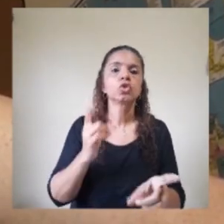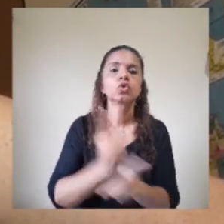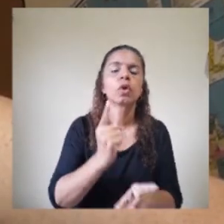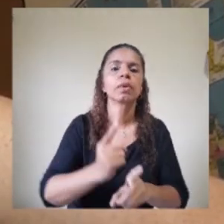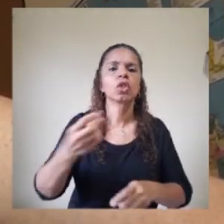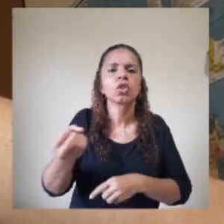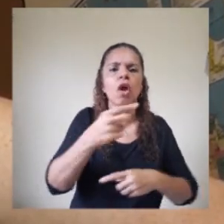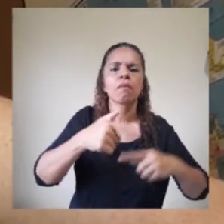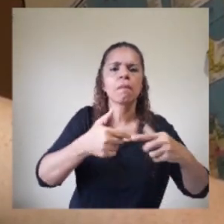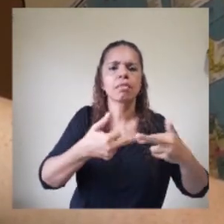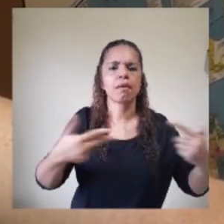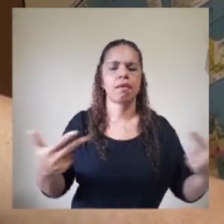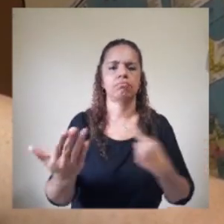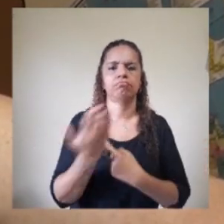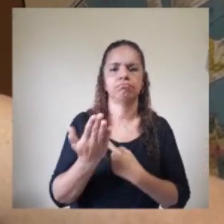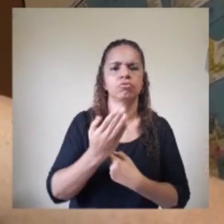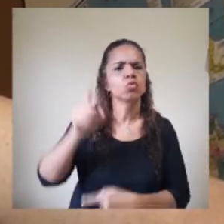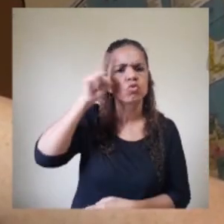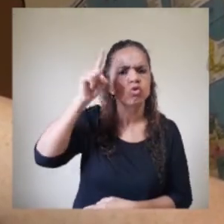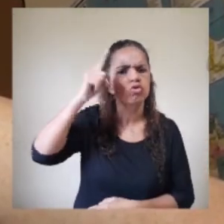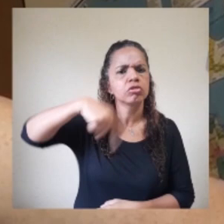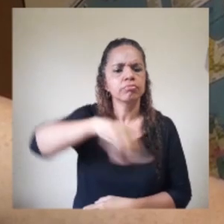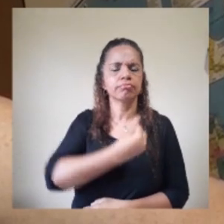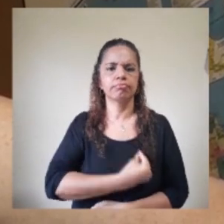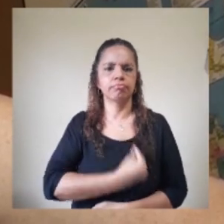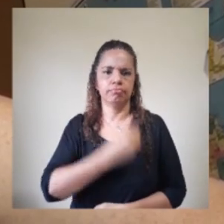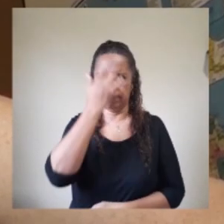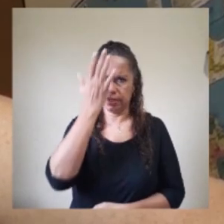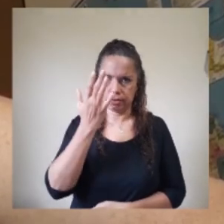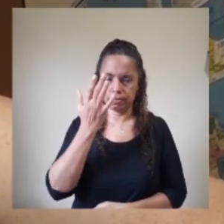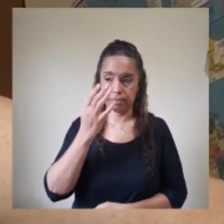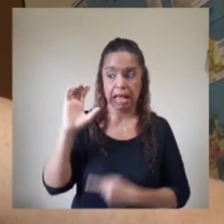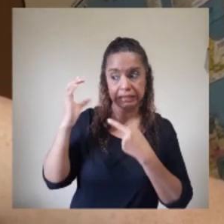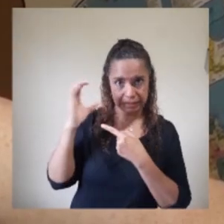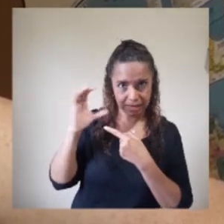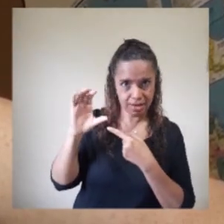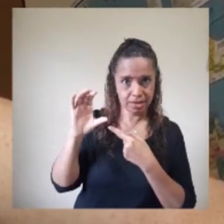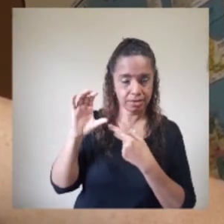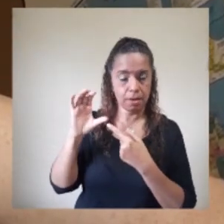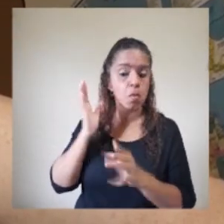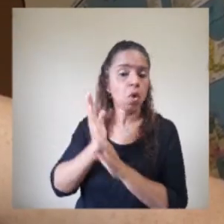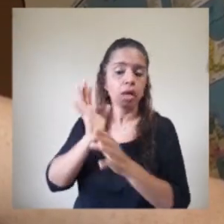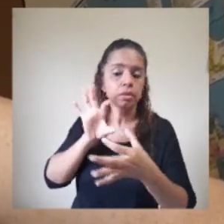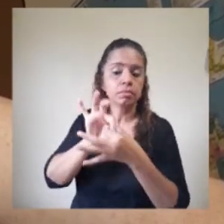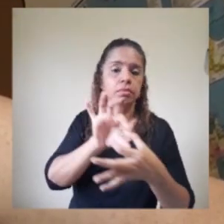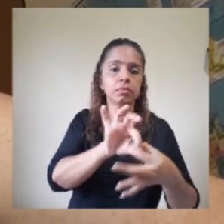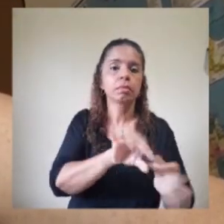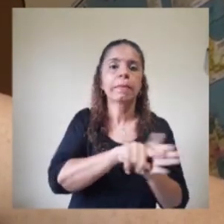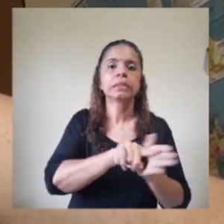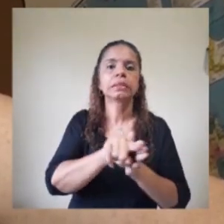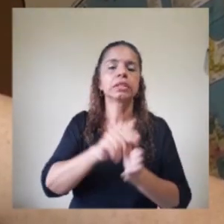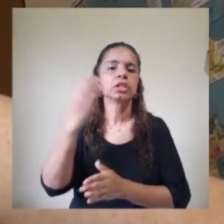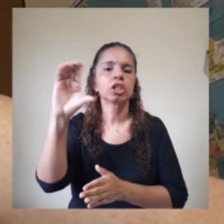descoberta de novos materiais que nos auxiliam no dia a dia, facilitando a nossa vida. A ciência,